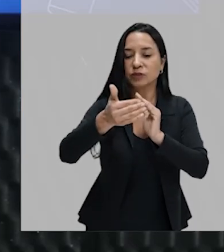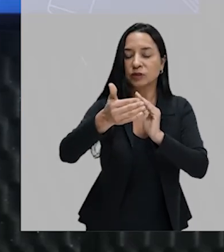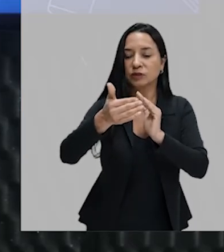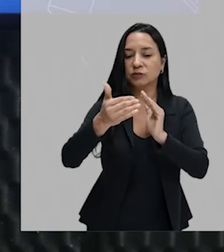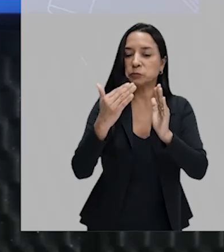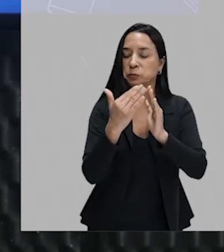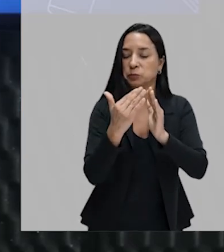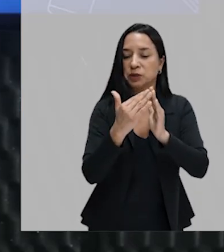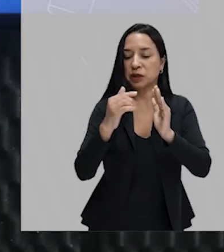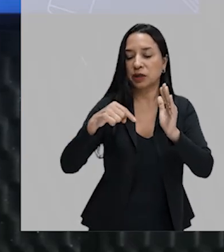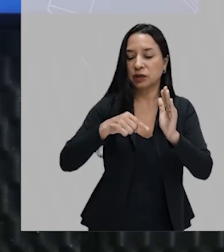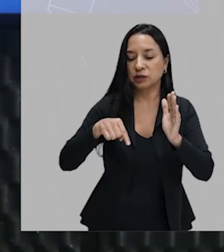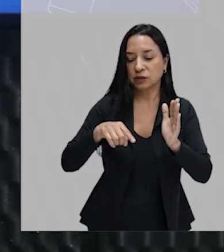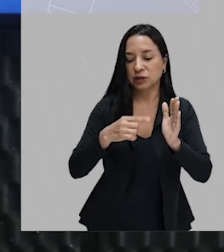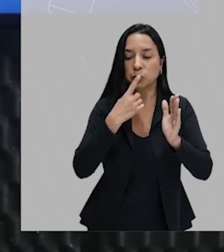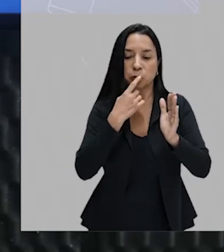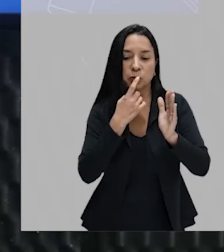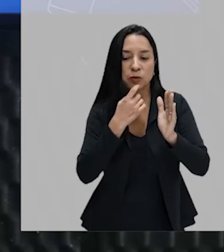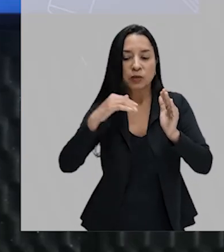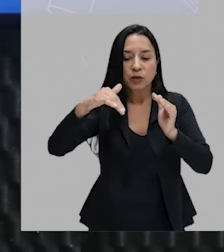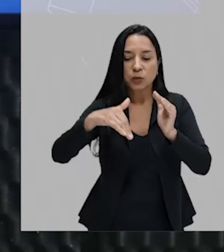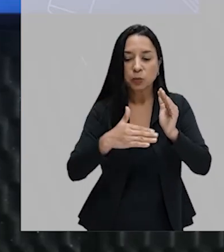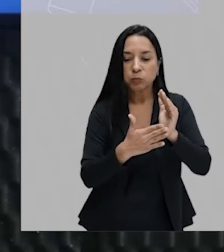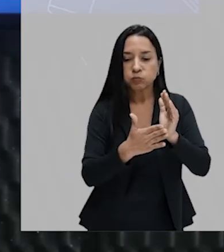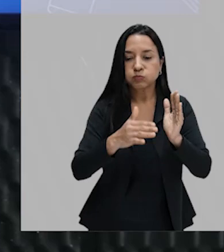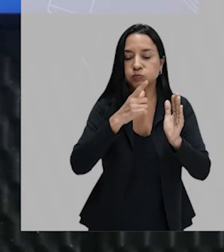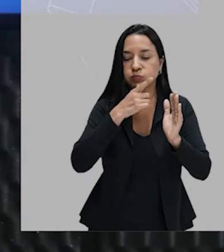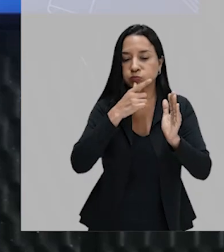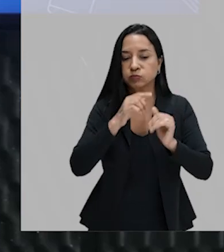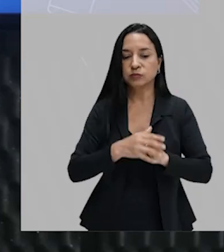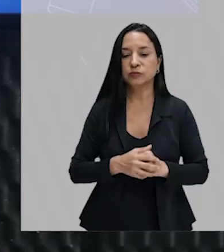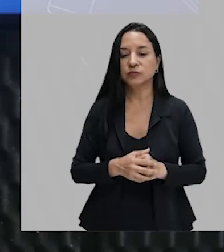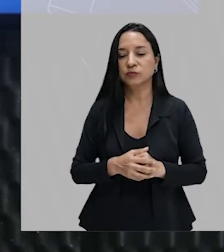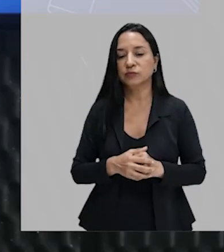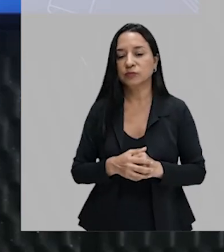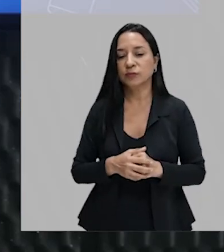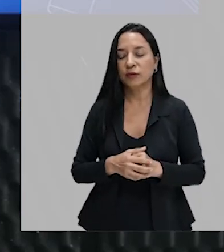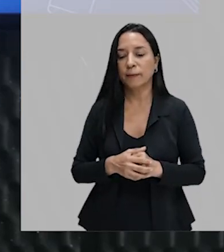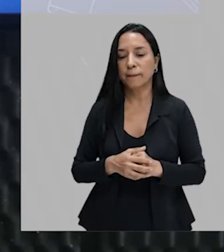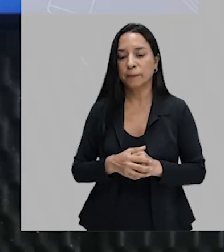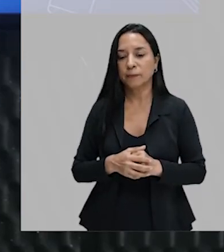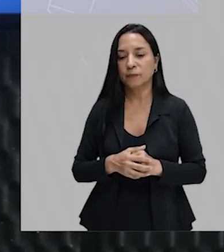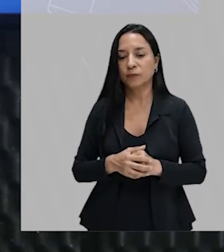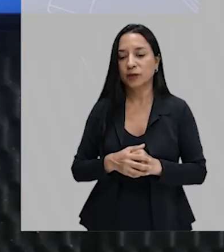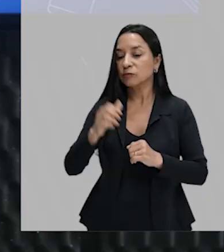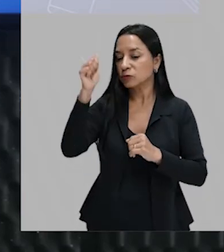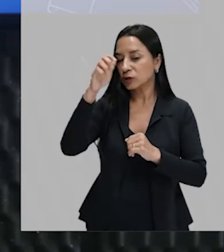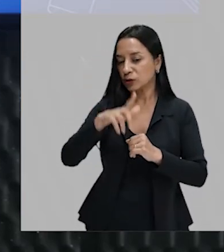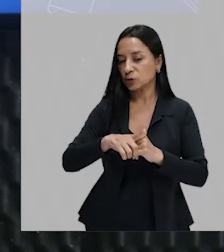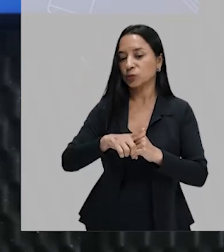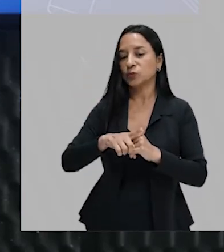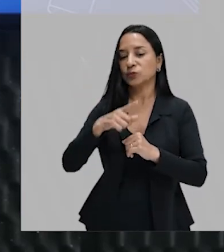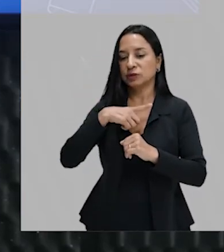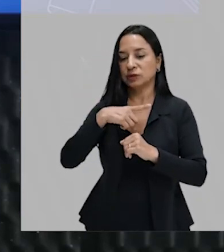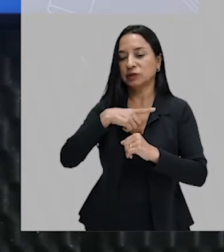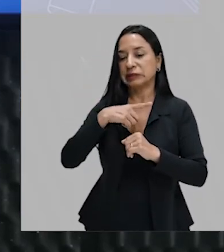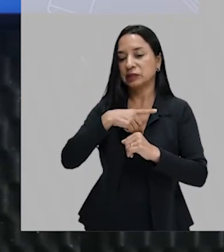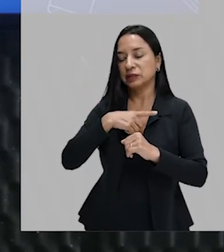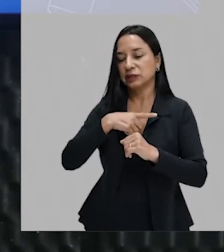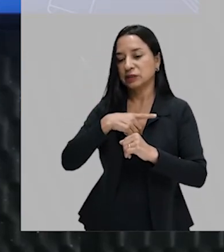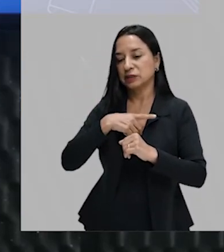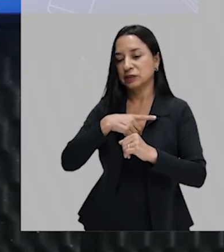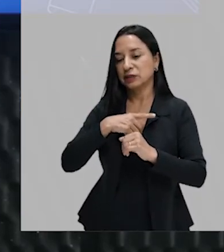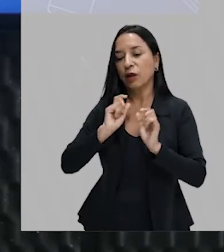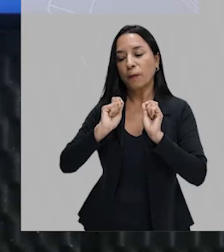essas luzes eram proporcionadas por uma cadeira que tinha nesse sótão e que, possivelmente, seria a